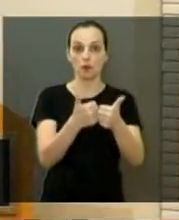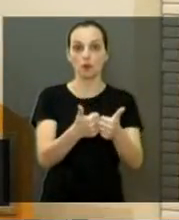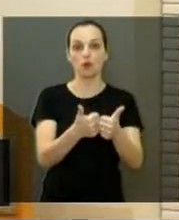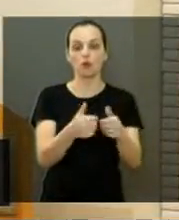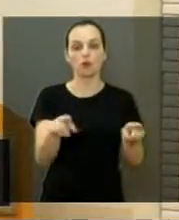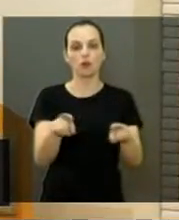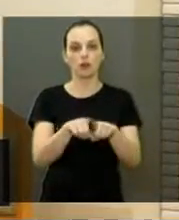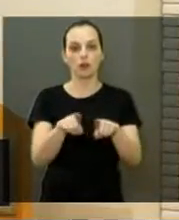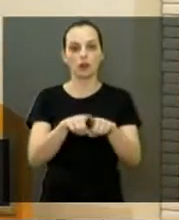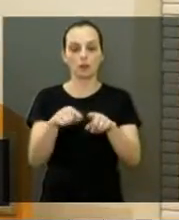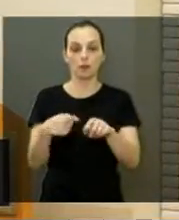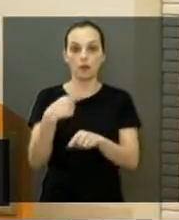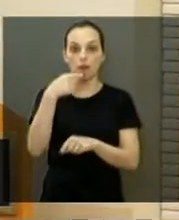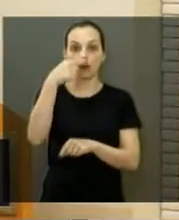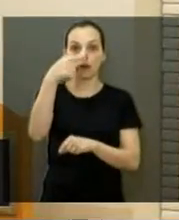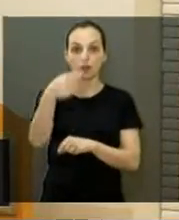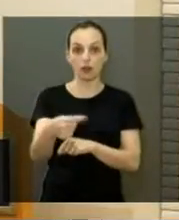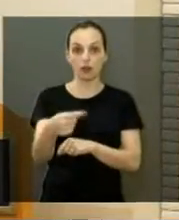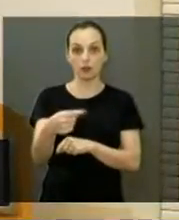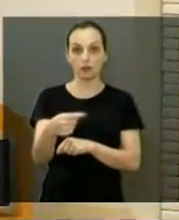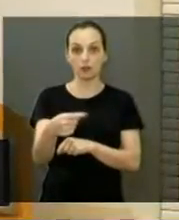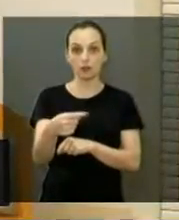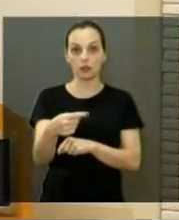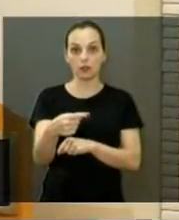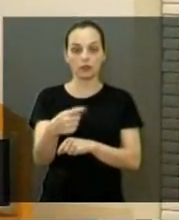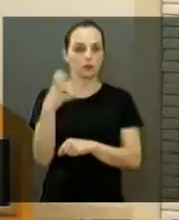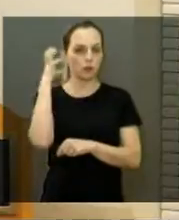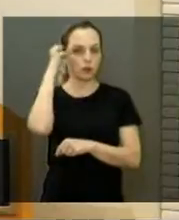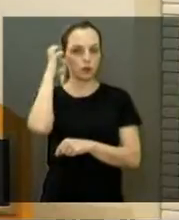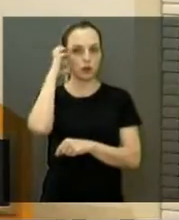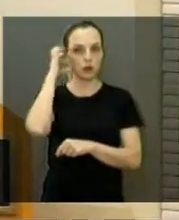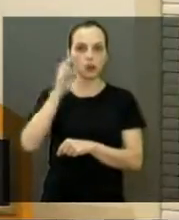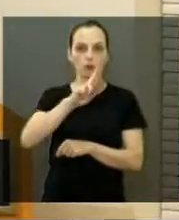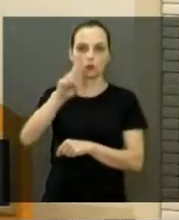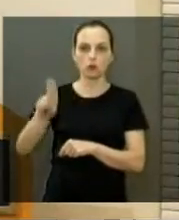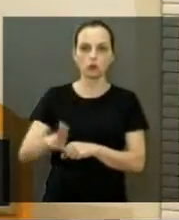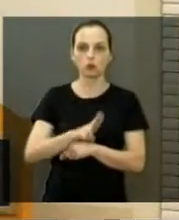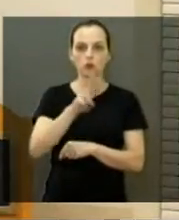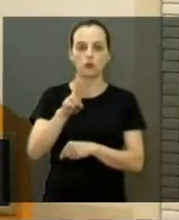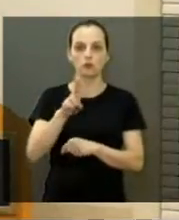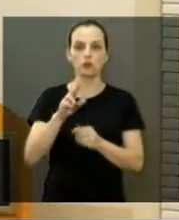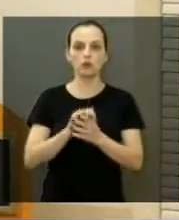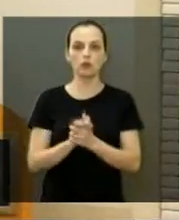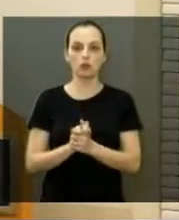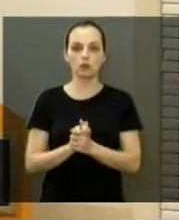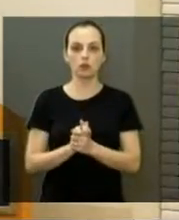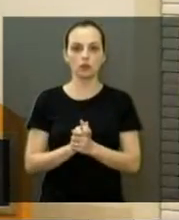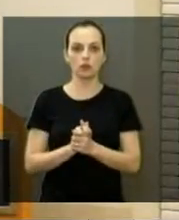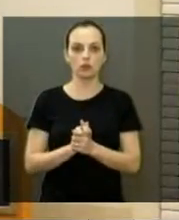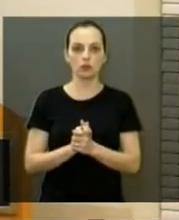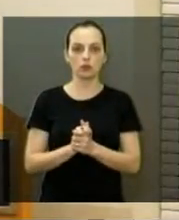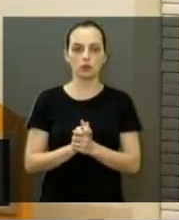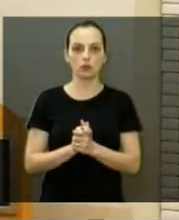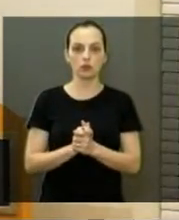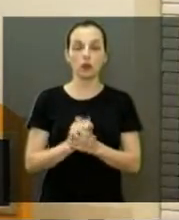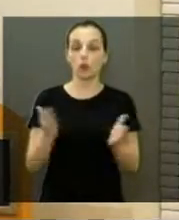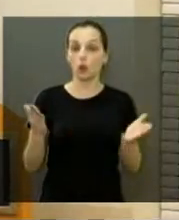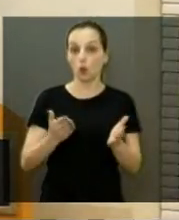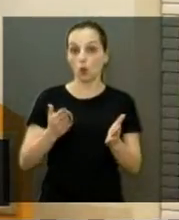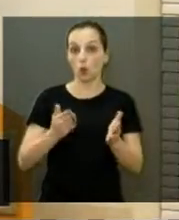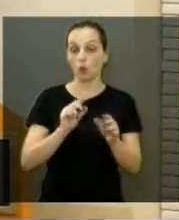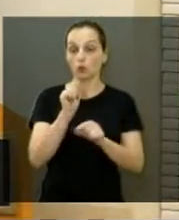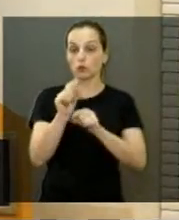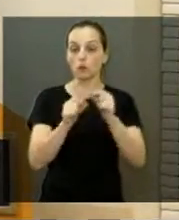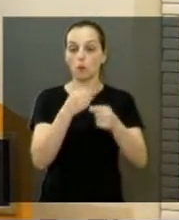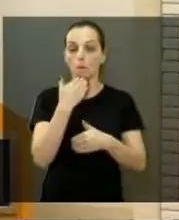também nos acompanhar mais tarde pelo rádio. Bom, o primeiro assunto que eu trago hoje, presidente, é com relação a